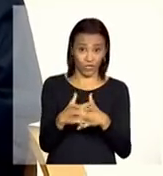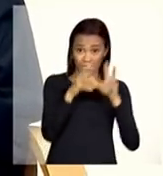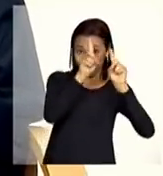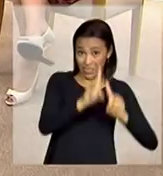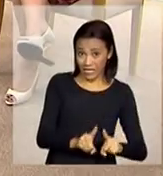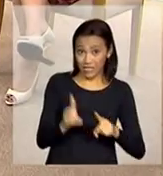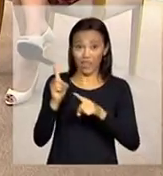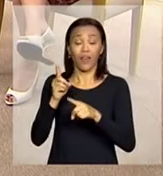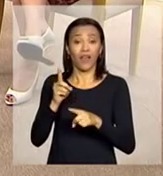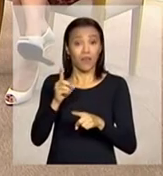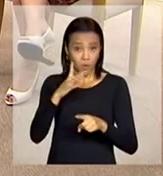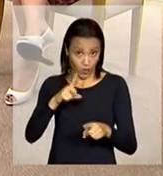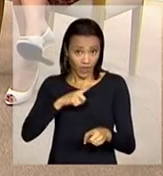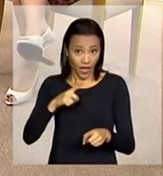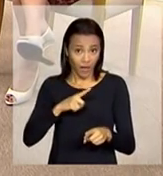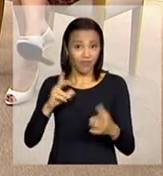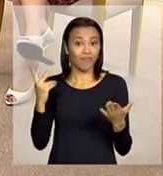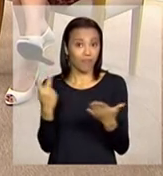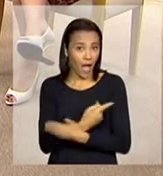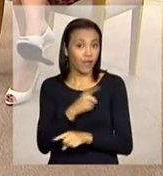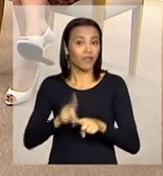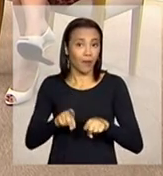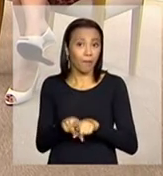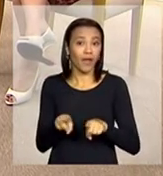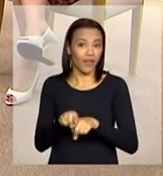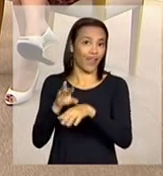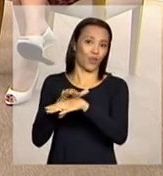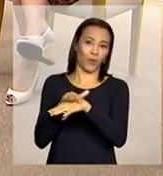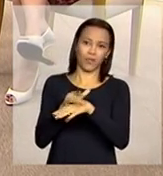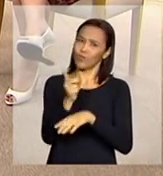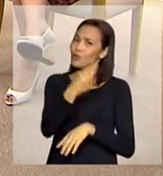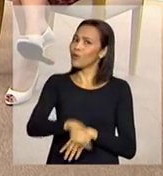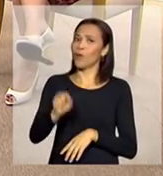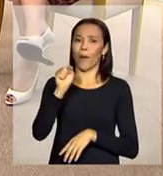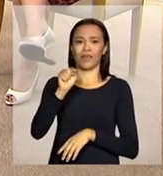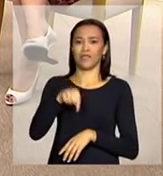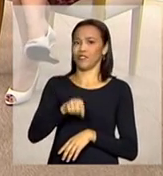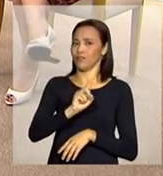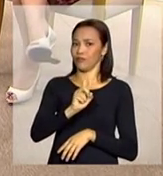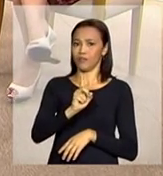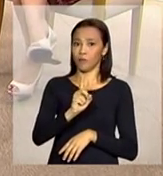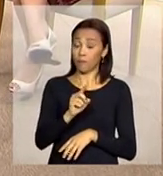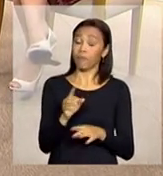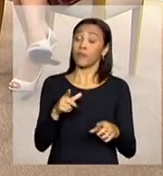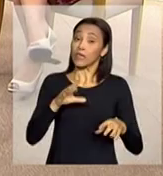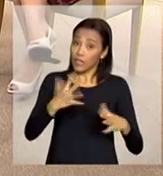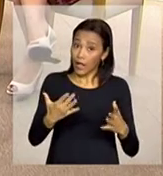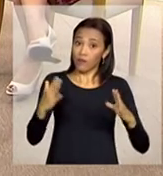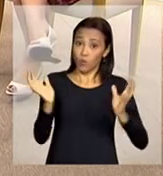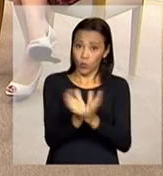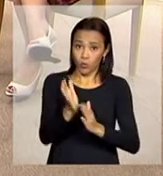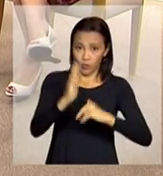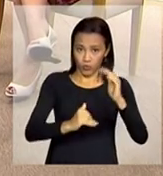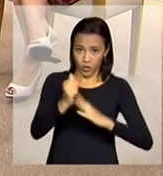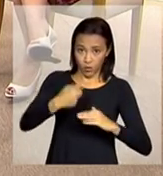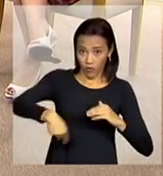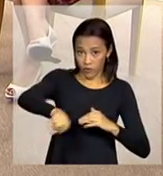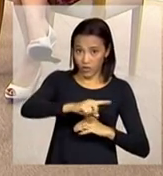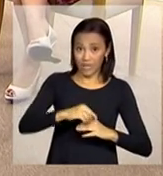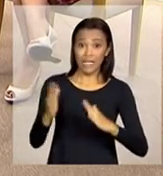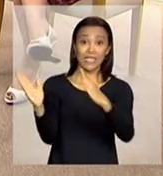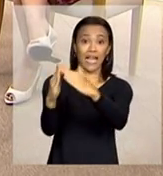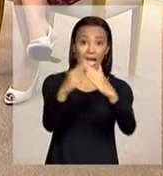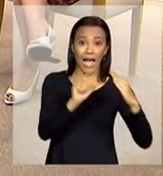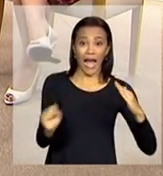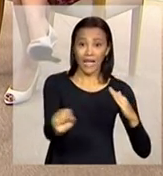com deficiência ela também é doente não é isso que nós estamos trabalhando tanto que na equipe de referência das residências inclusivas não